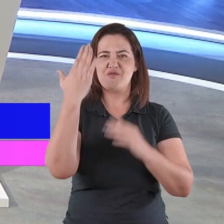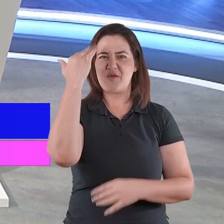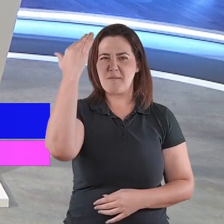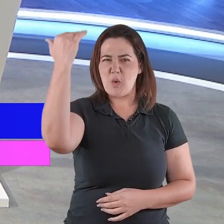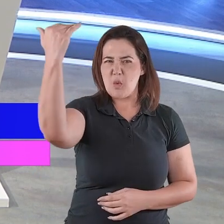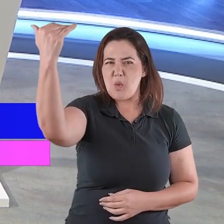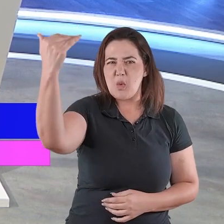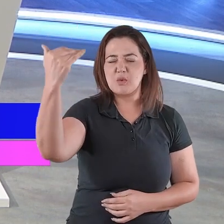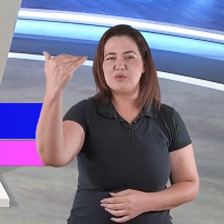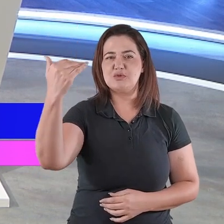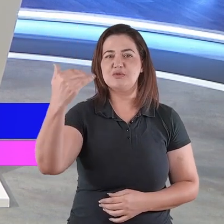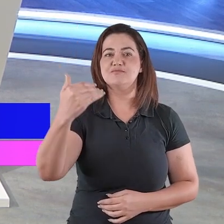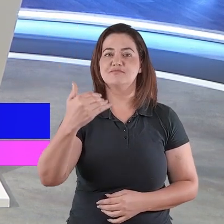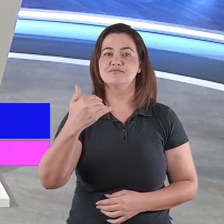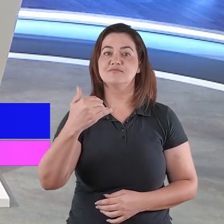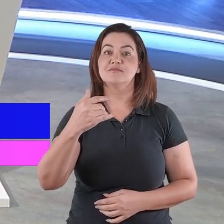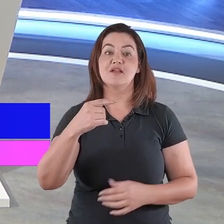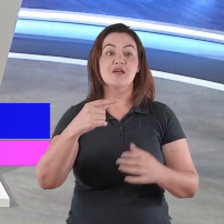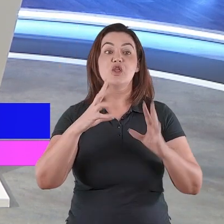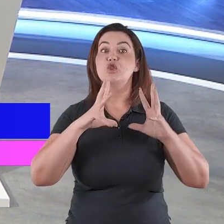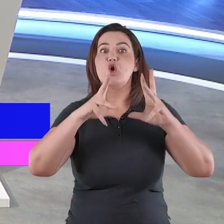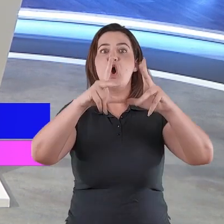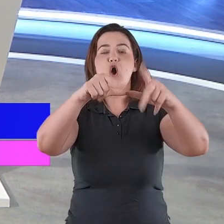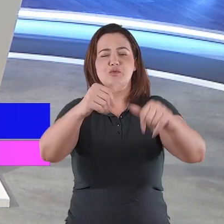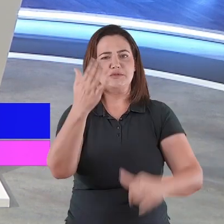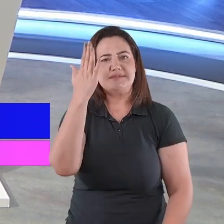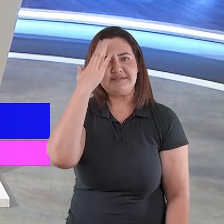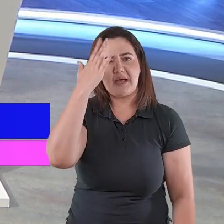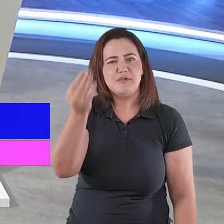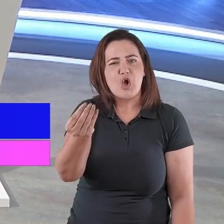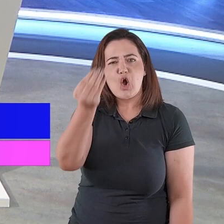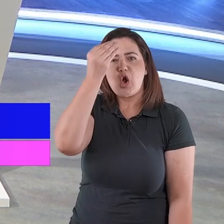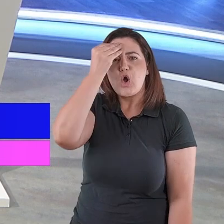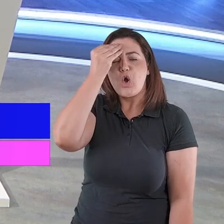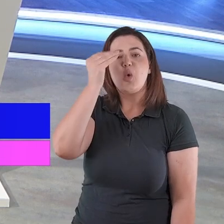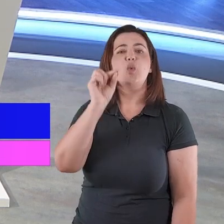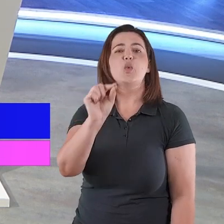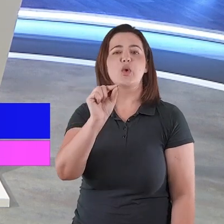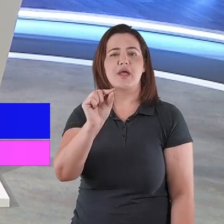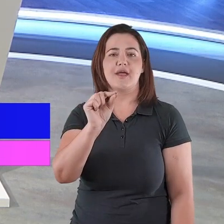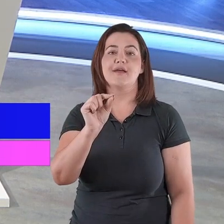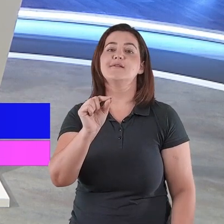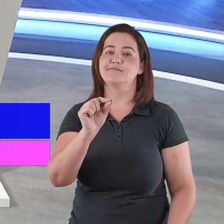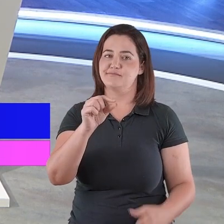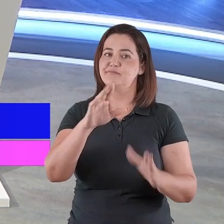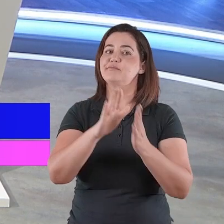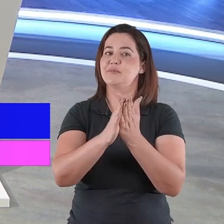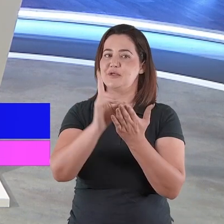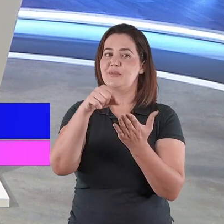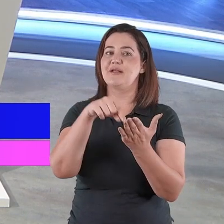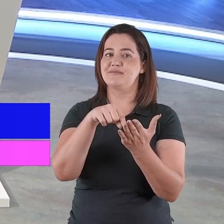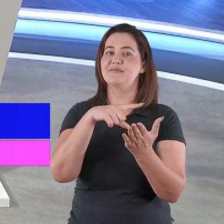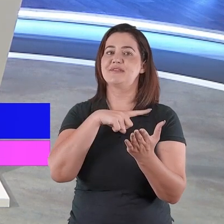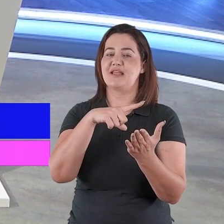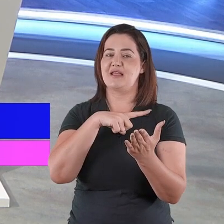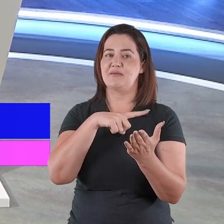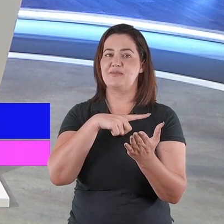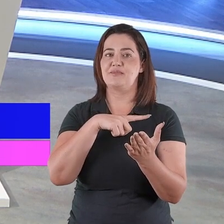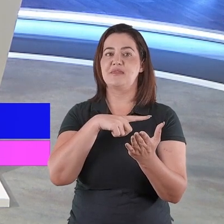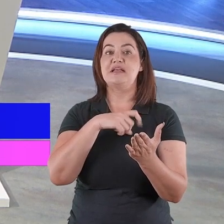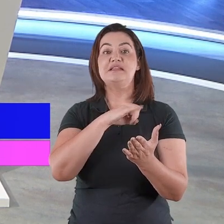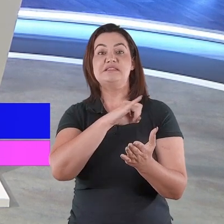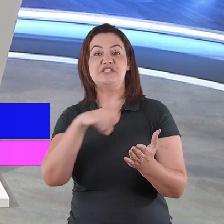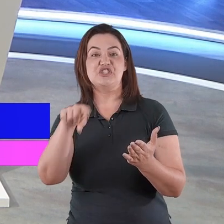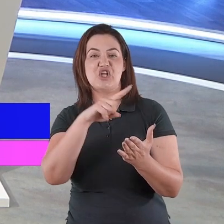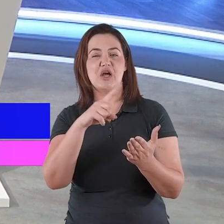Palavra de Deus. O verso que traz aquilo que tem de mais importante em toda a Bíblia. Se nós perdêssemos